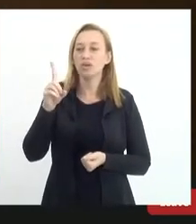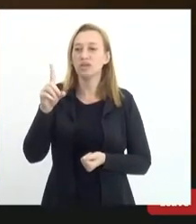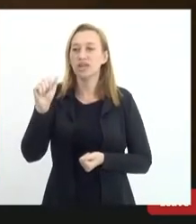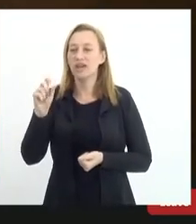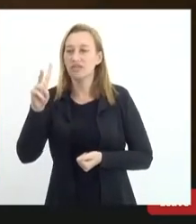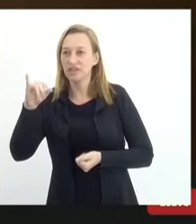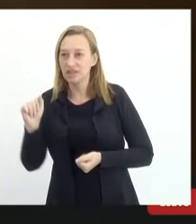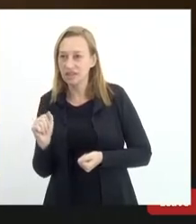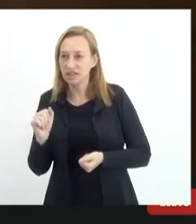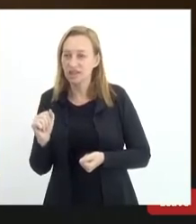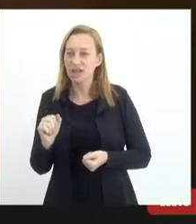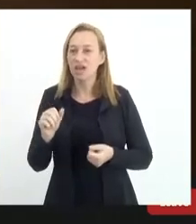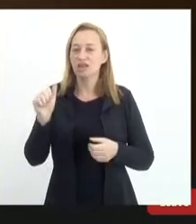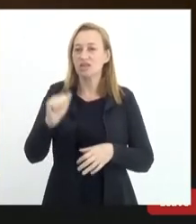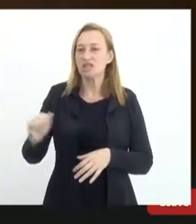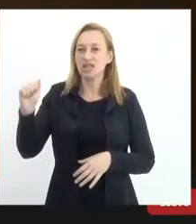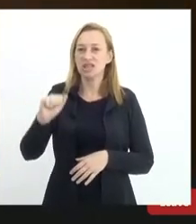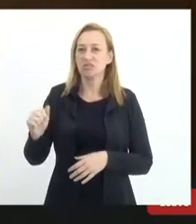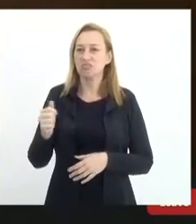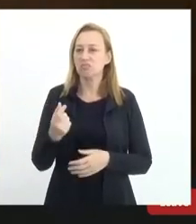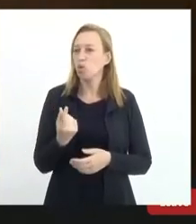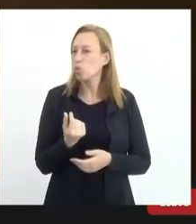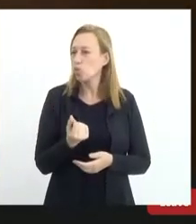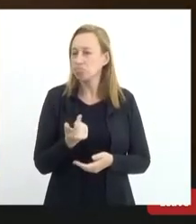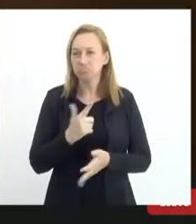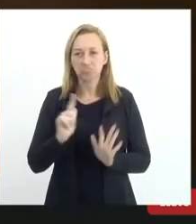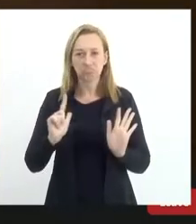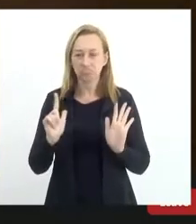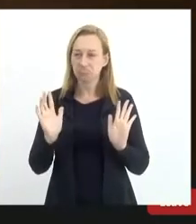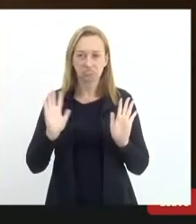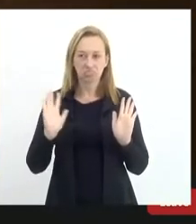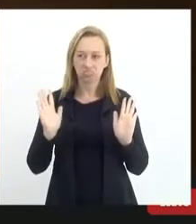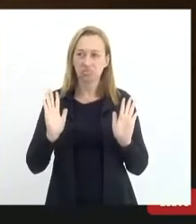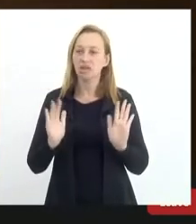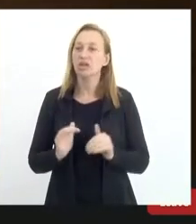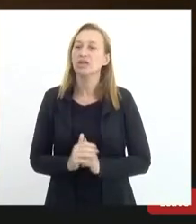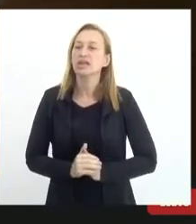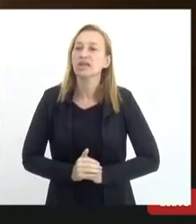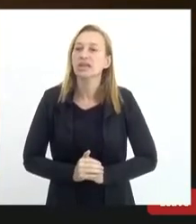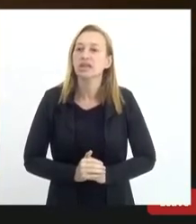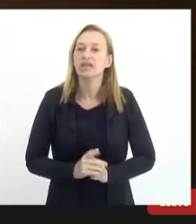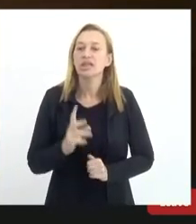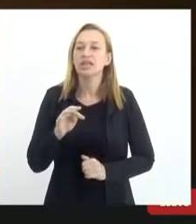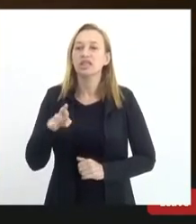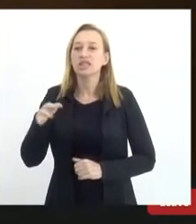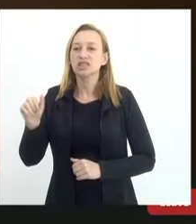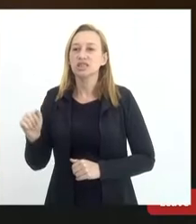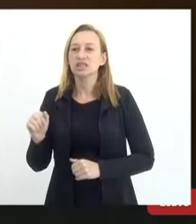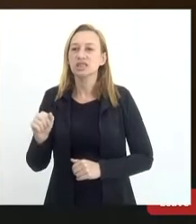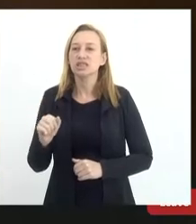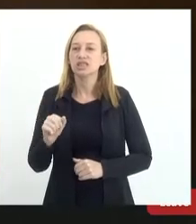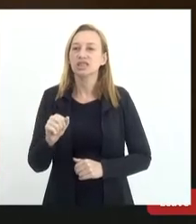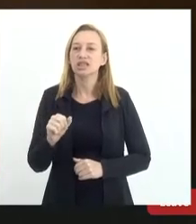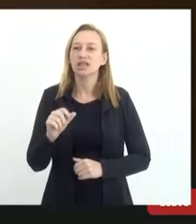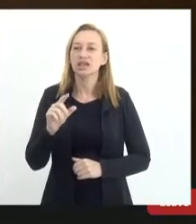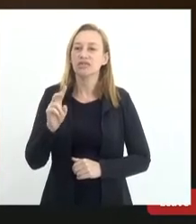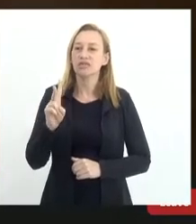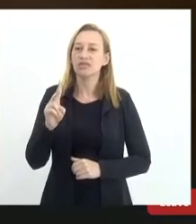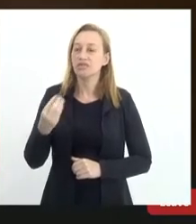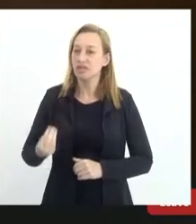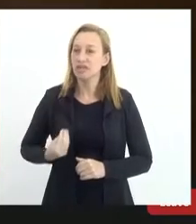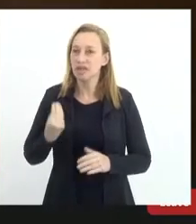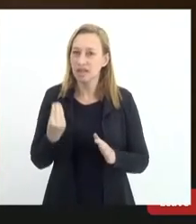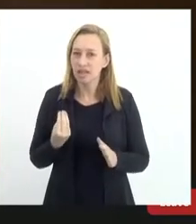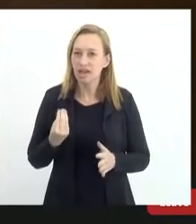fins lucrativos. Cristina funda o Davida e eu gosto muito de